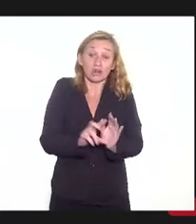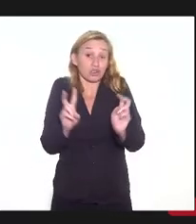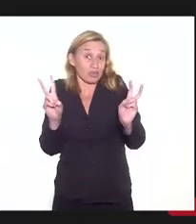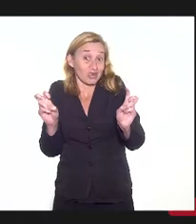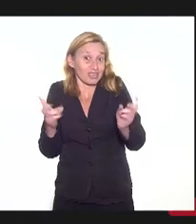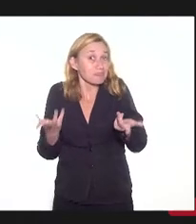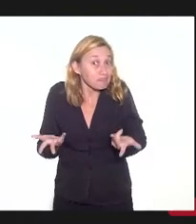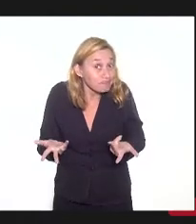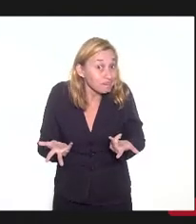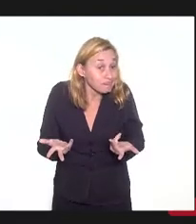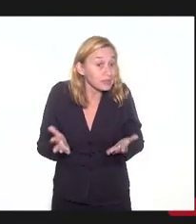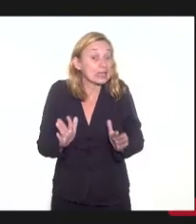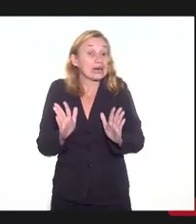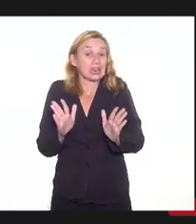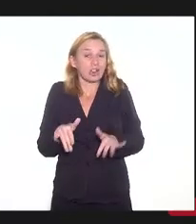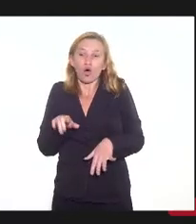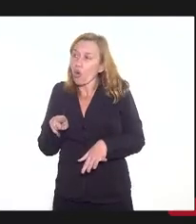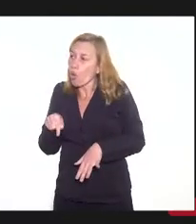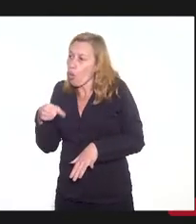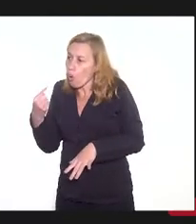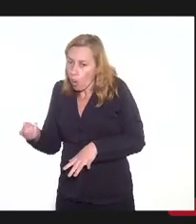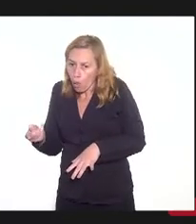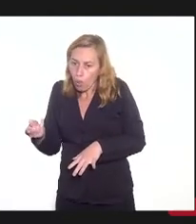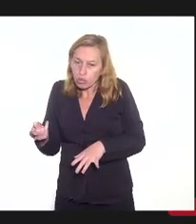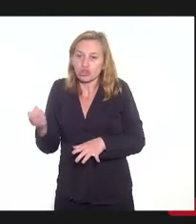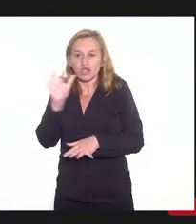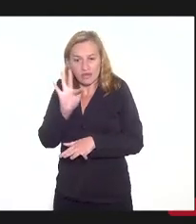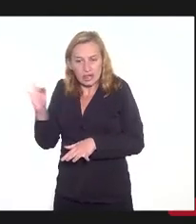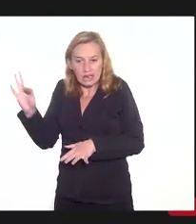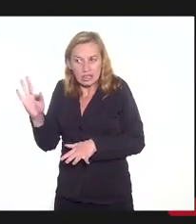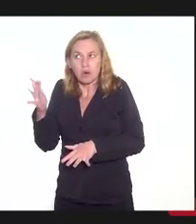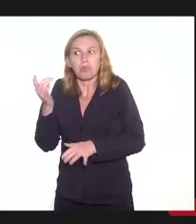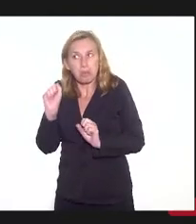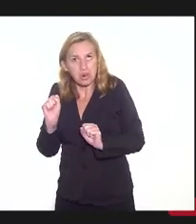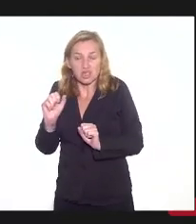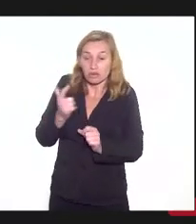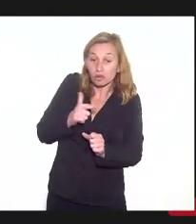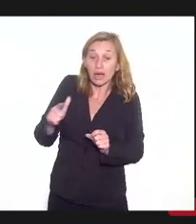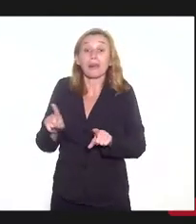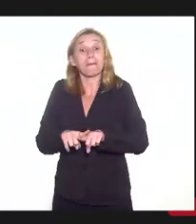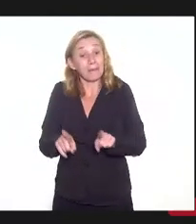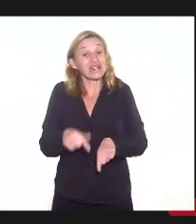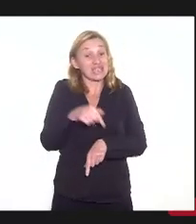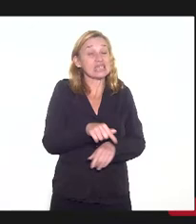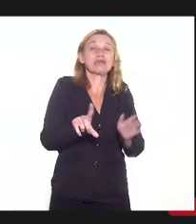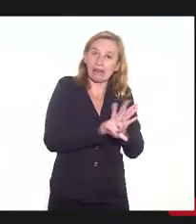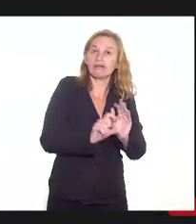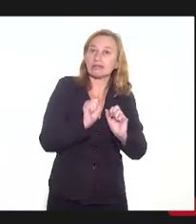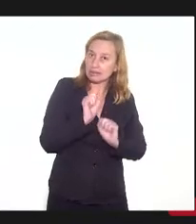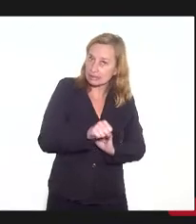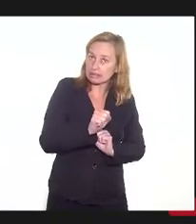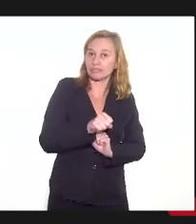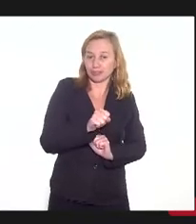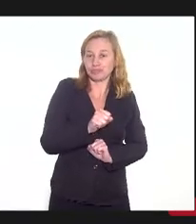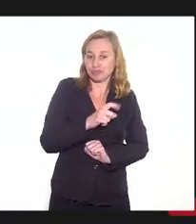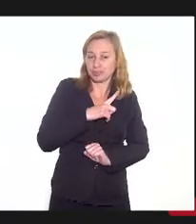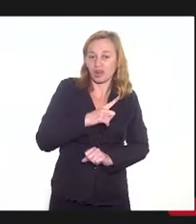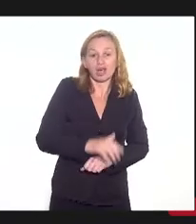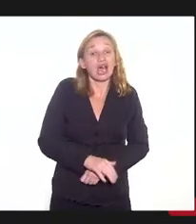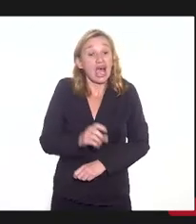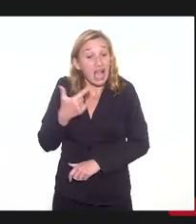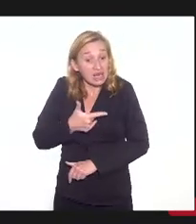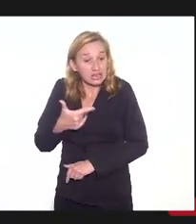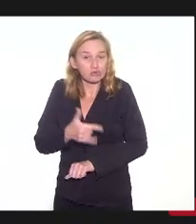tópico. Talvez outras atividades na federação não tenham. Nós temos. Essa é a primeira questão. A segunda,